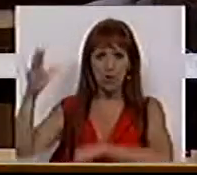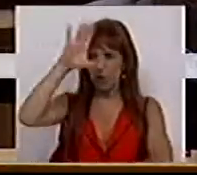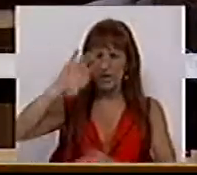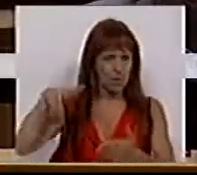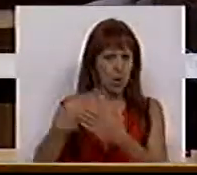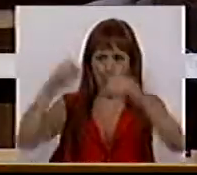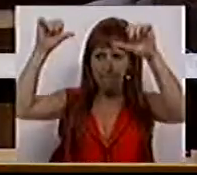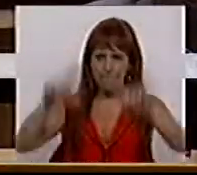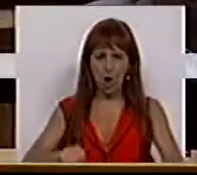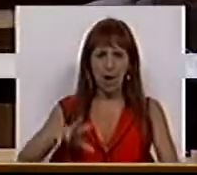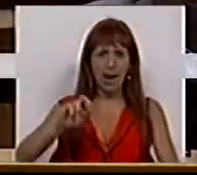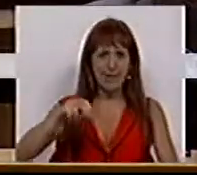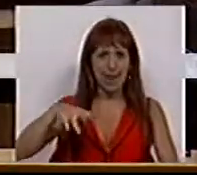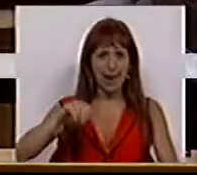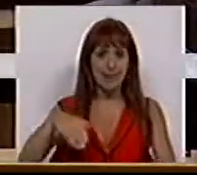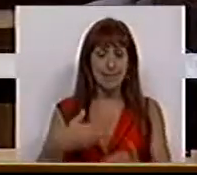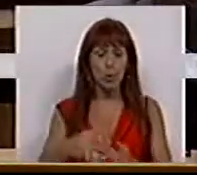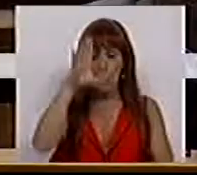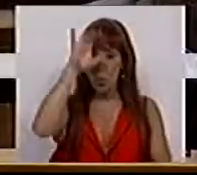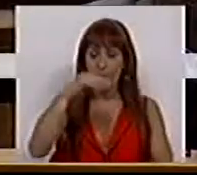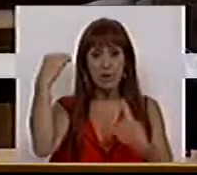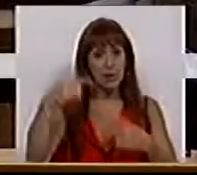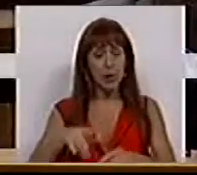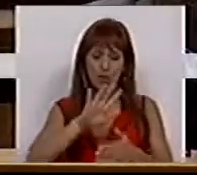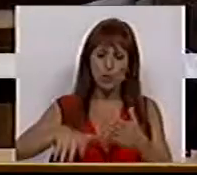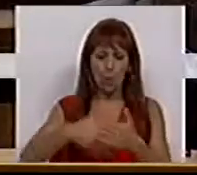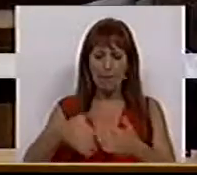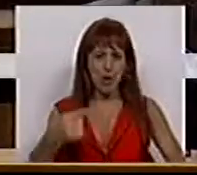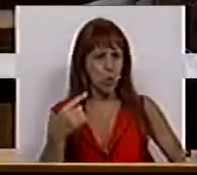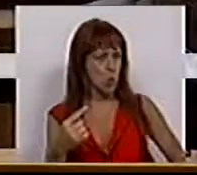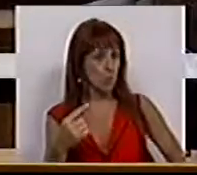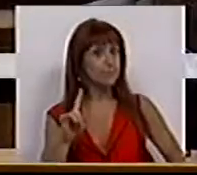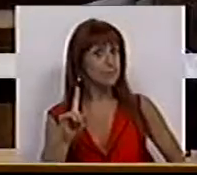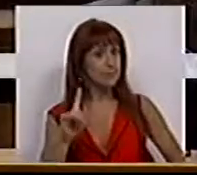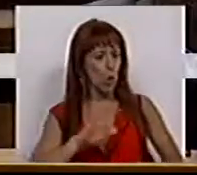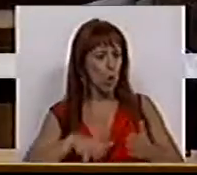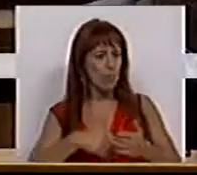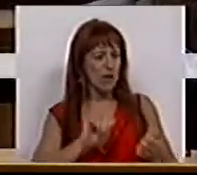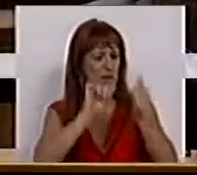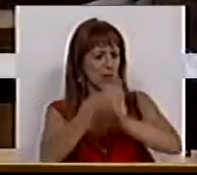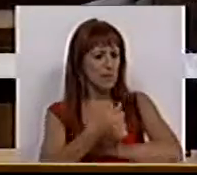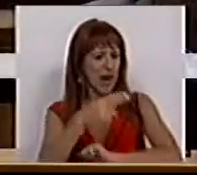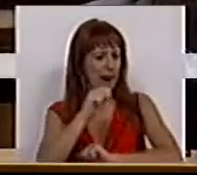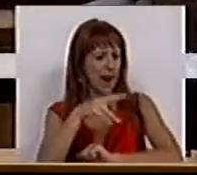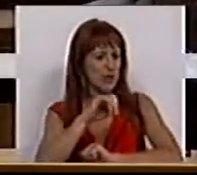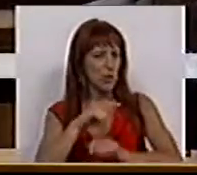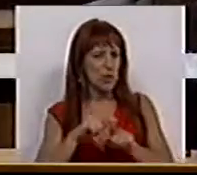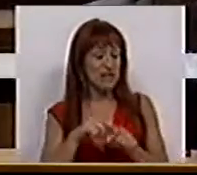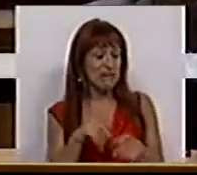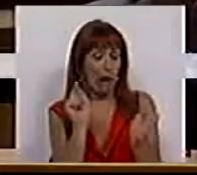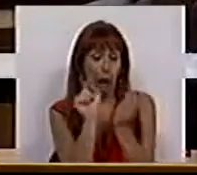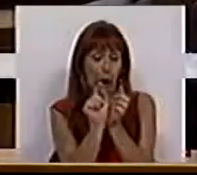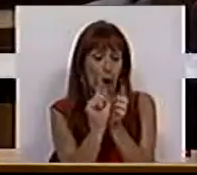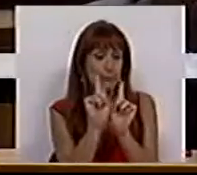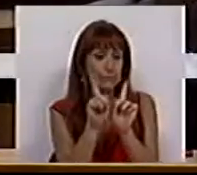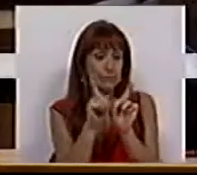piorou o SNS. Porque este Governo tem um plano. O plano é transformar o SNS numa miniatura